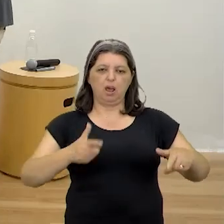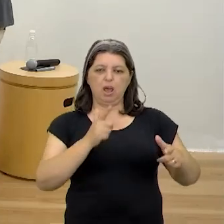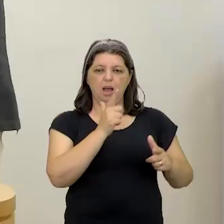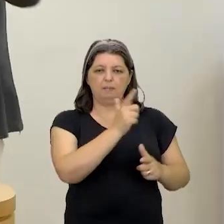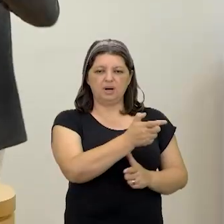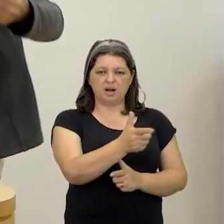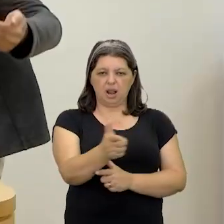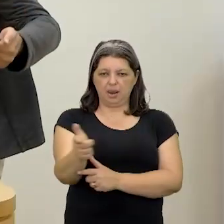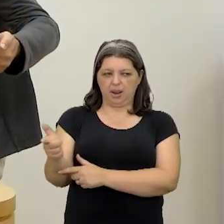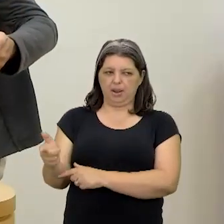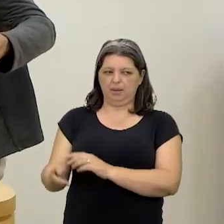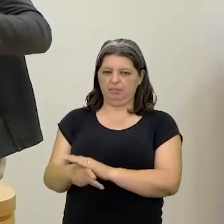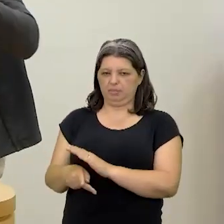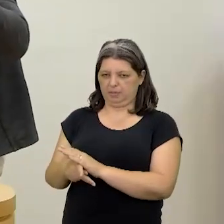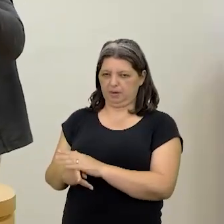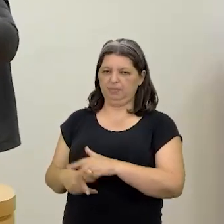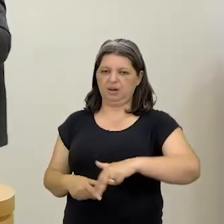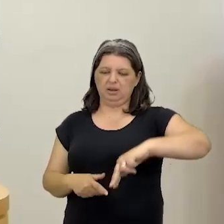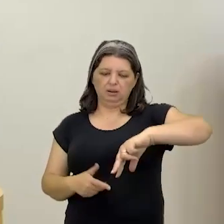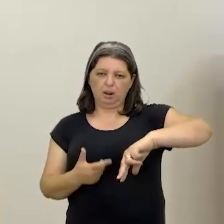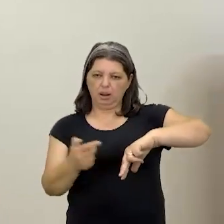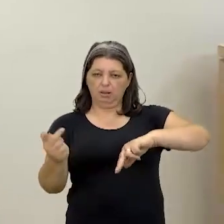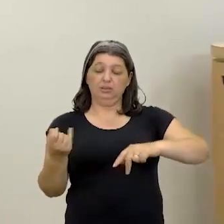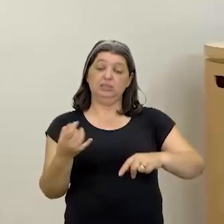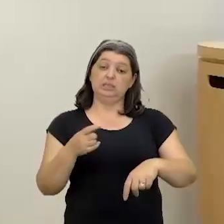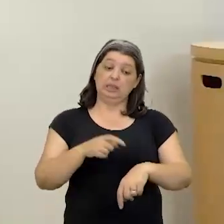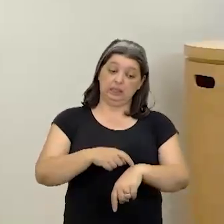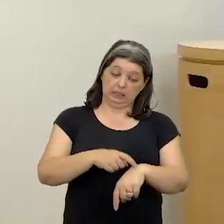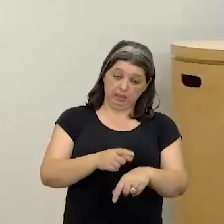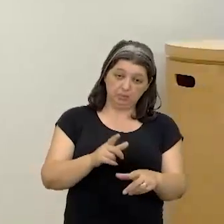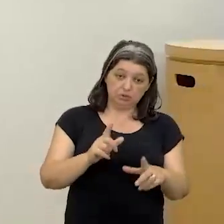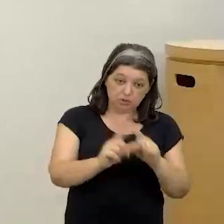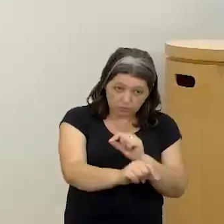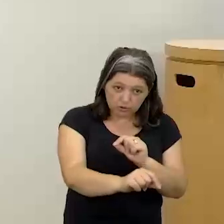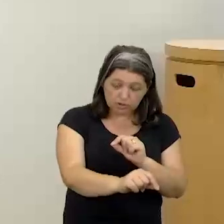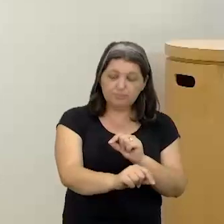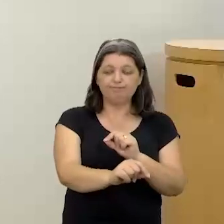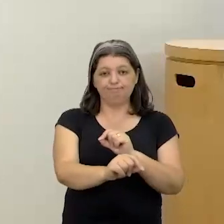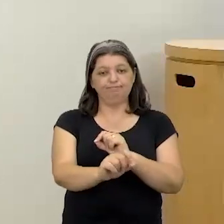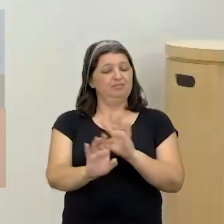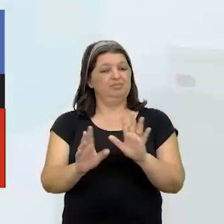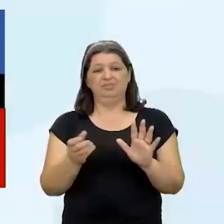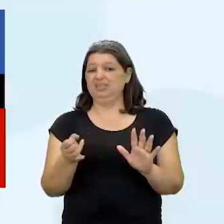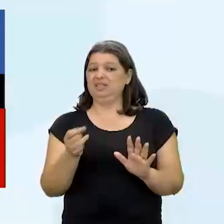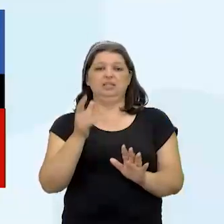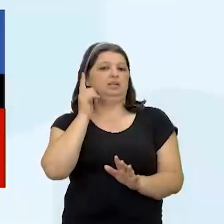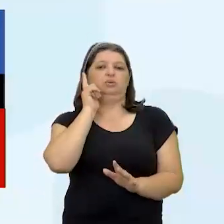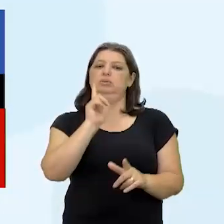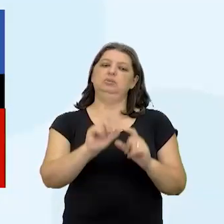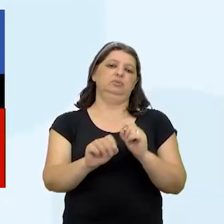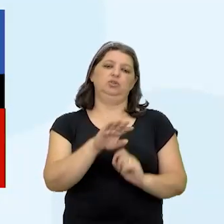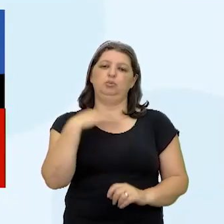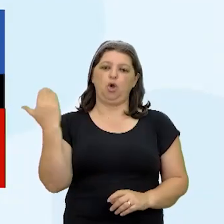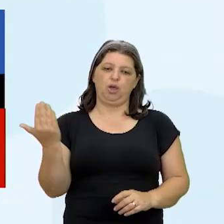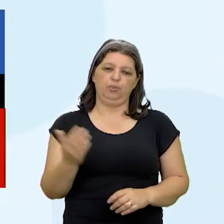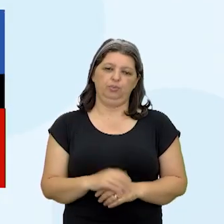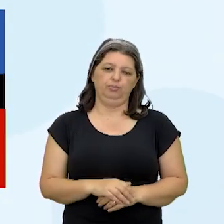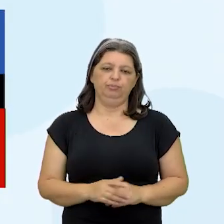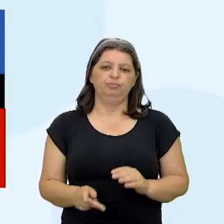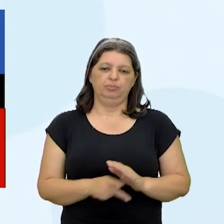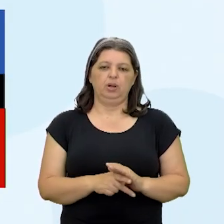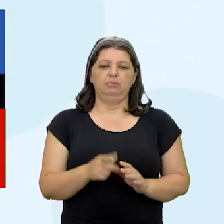Quem deu tempo de fugir? Fugiu. Fugiu. Quem não já Quem não? Vocês estão olhando aqui, expulsão, fuga,